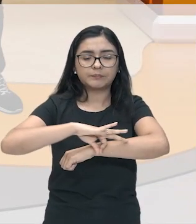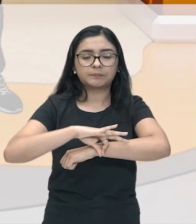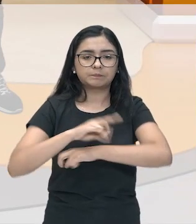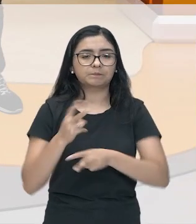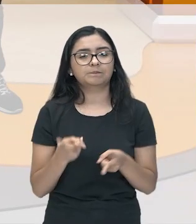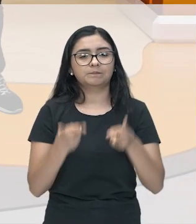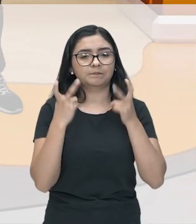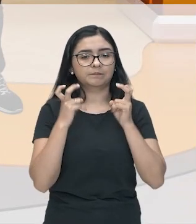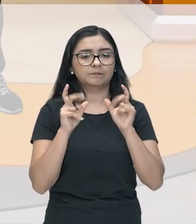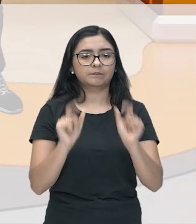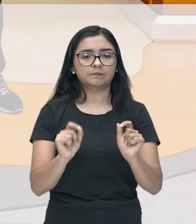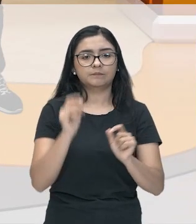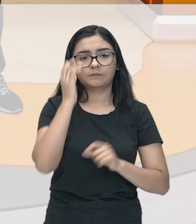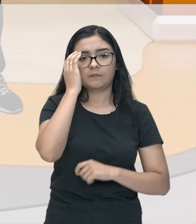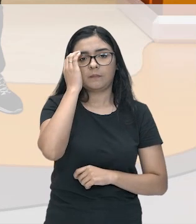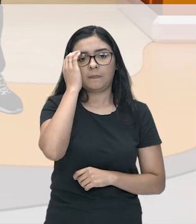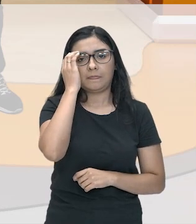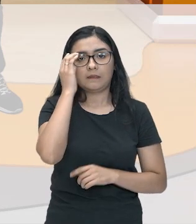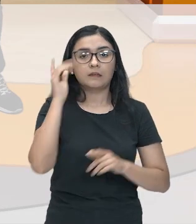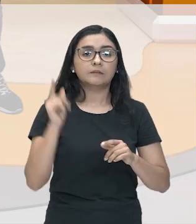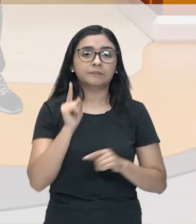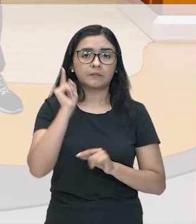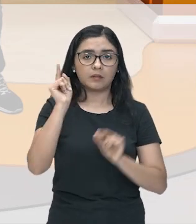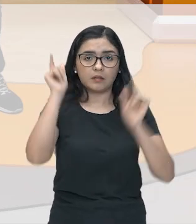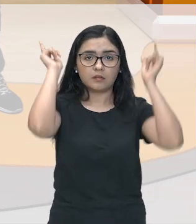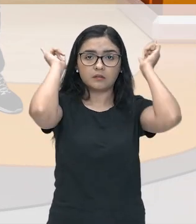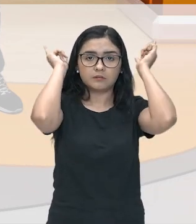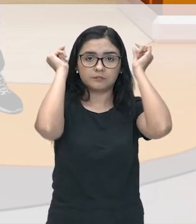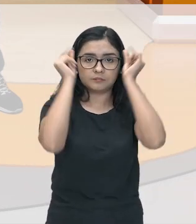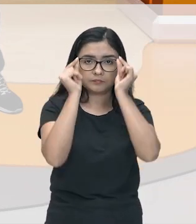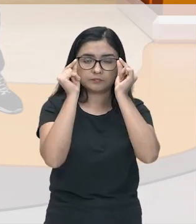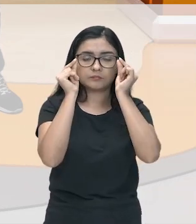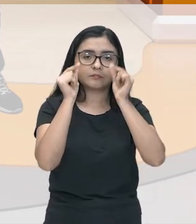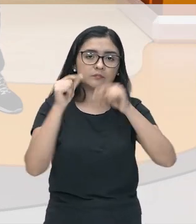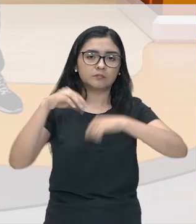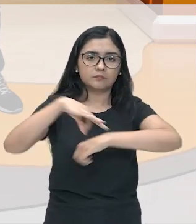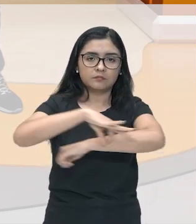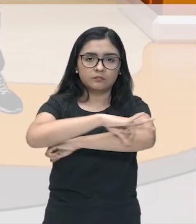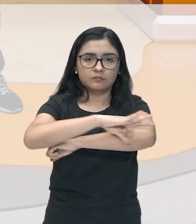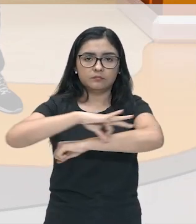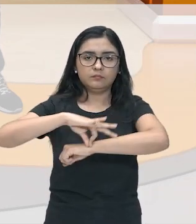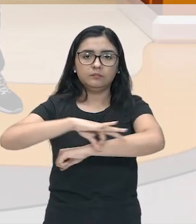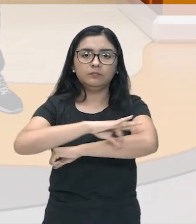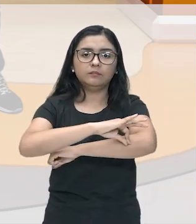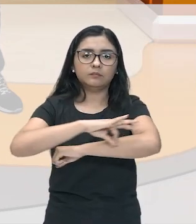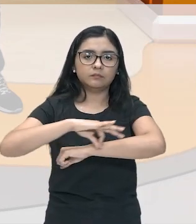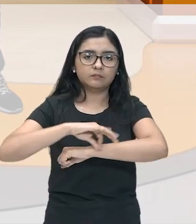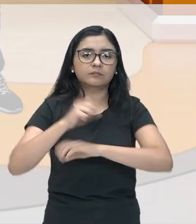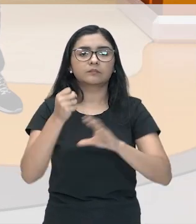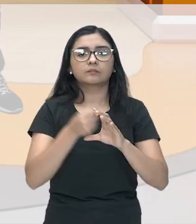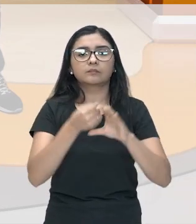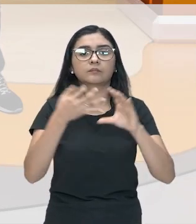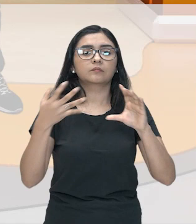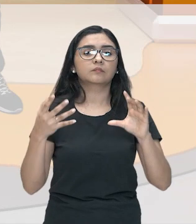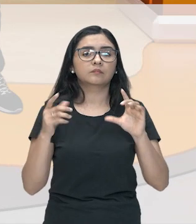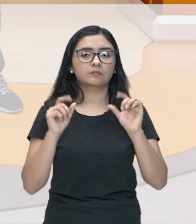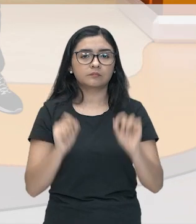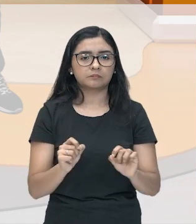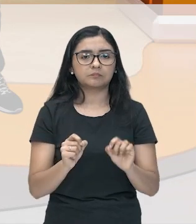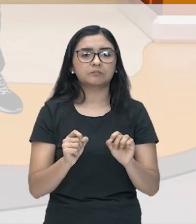Olha só, na Grécia Antiga a arquitetura foi marcada por criações